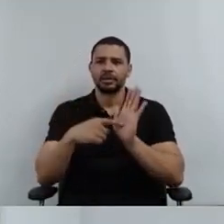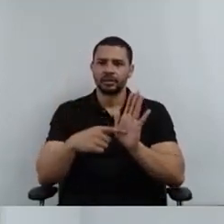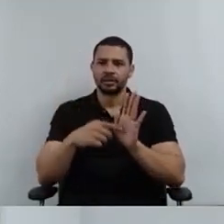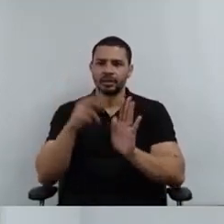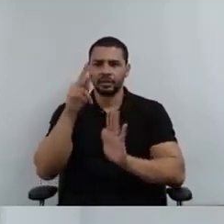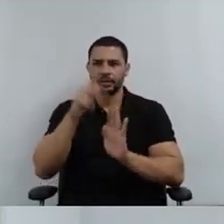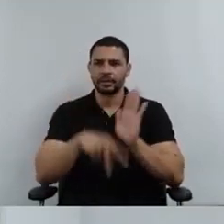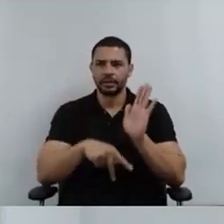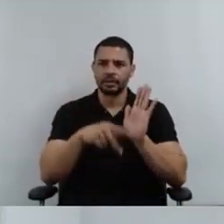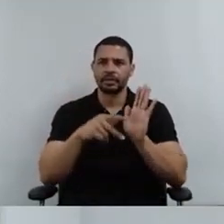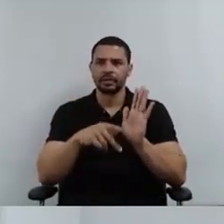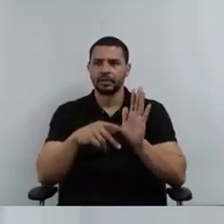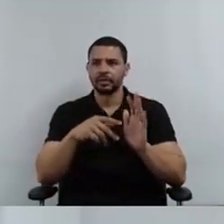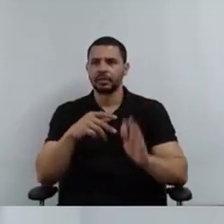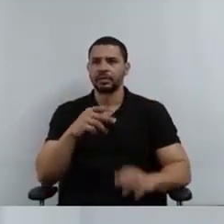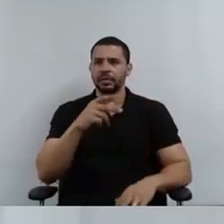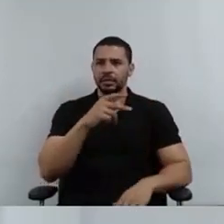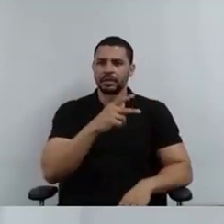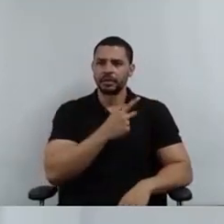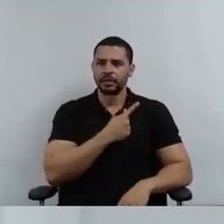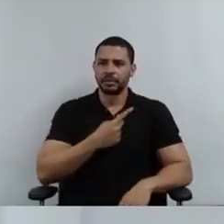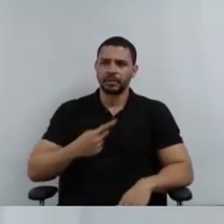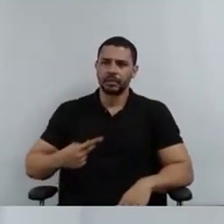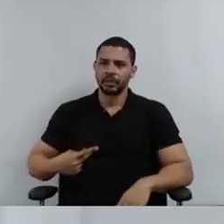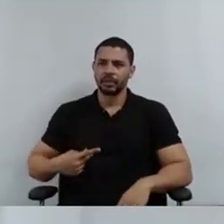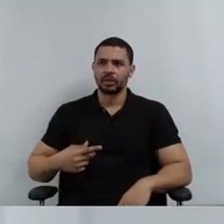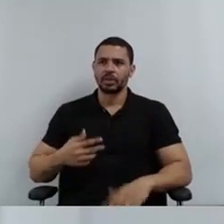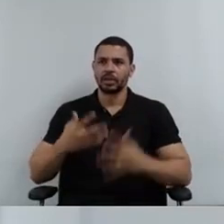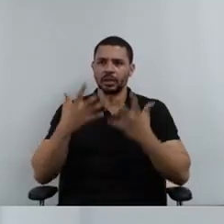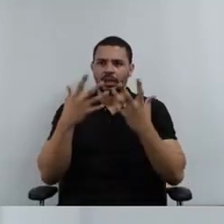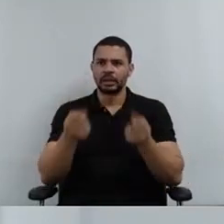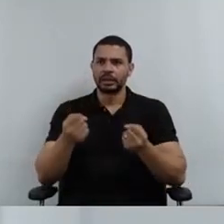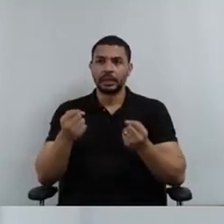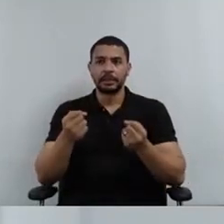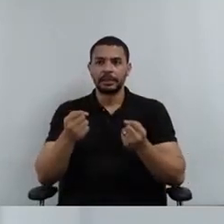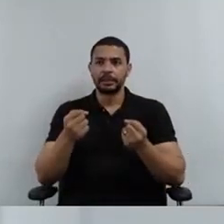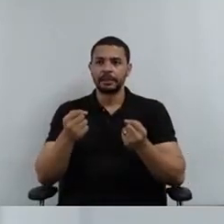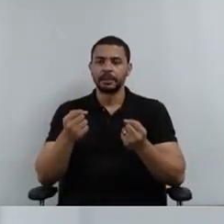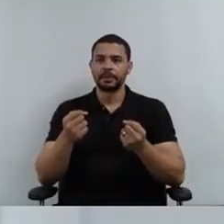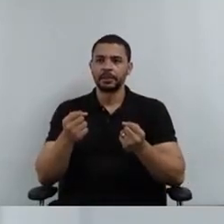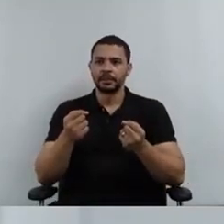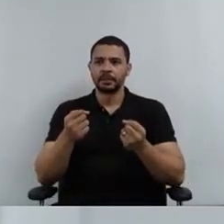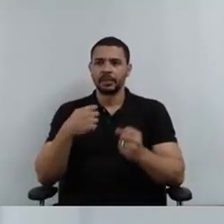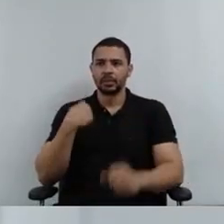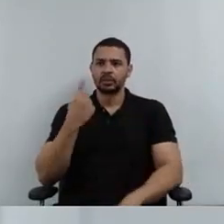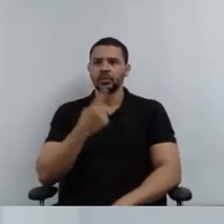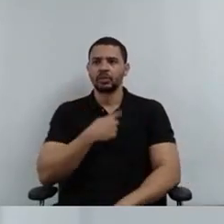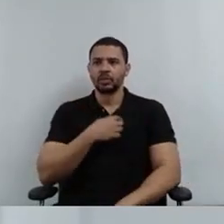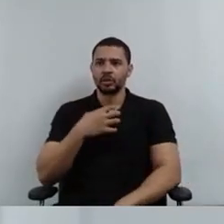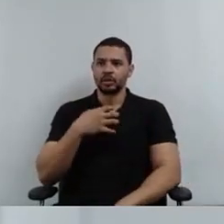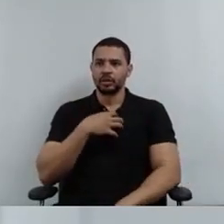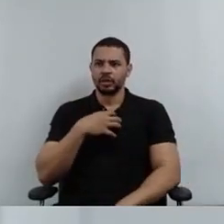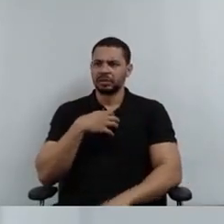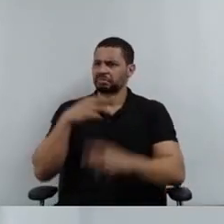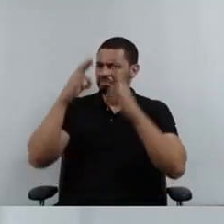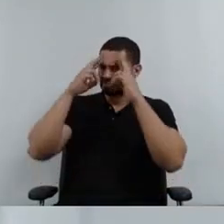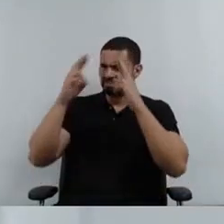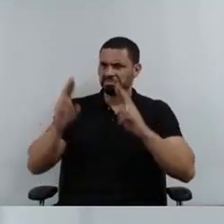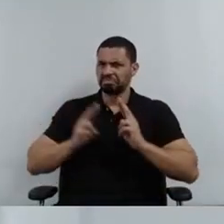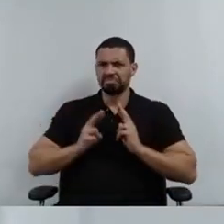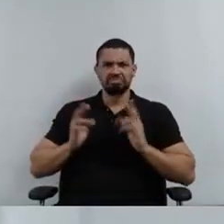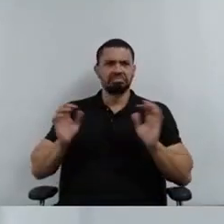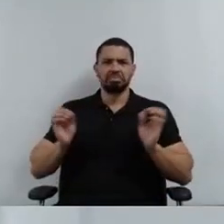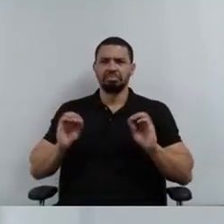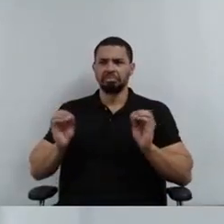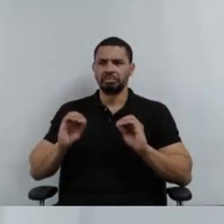prefeitura aceita e pronto. Então, é isso. Nós estamos nos sentindo desrespeitados, eu como moradora, né?